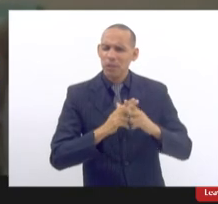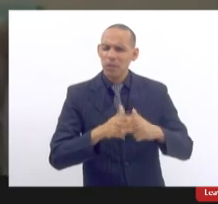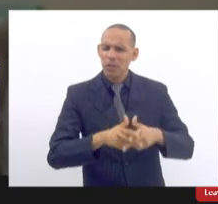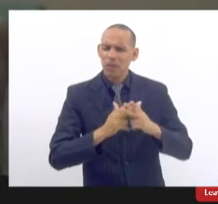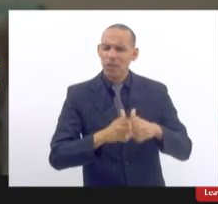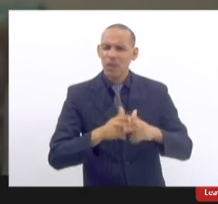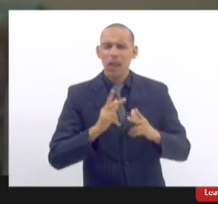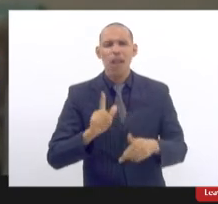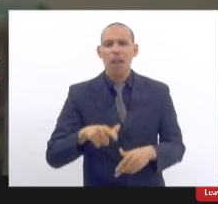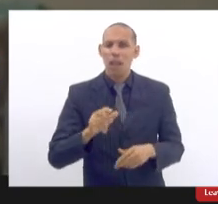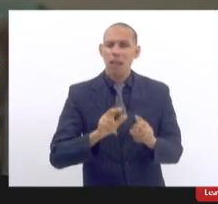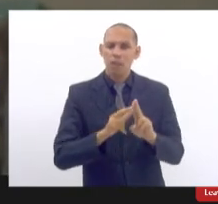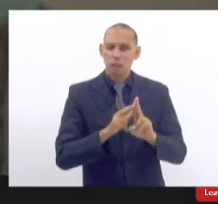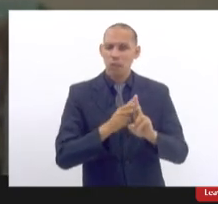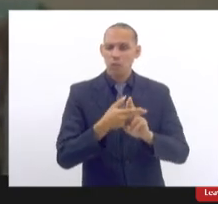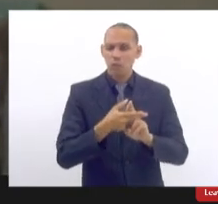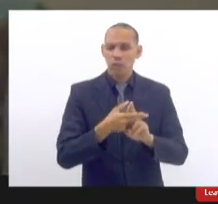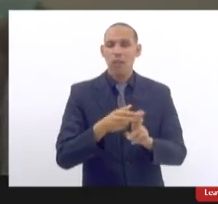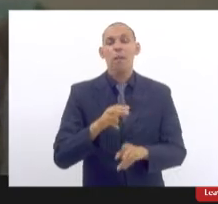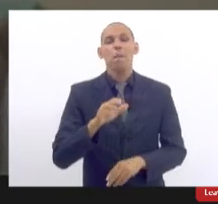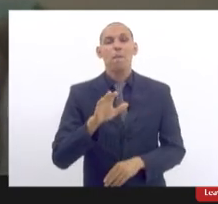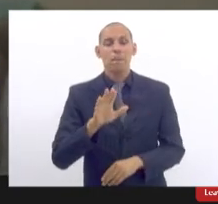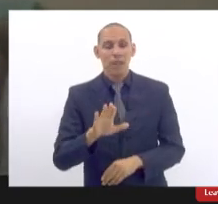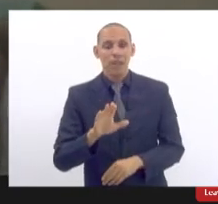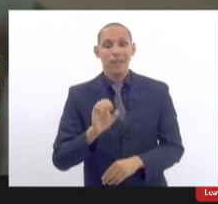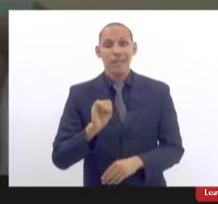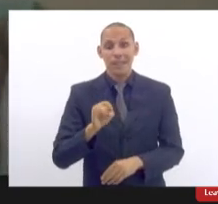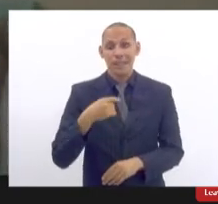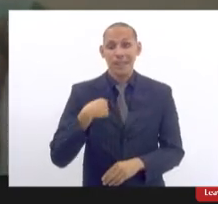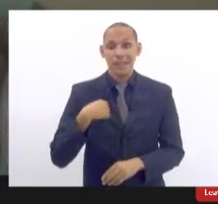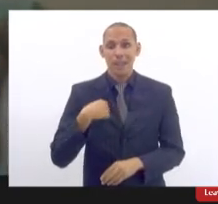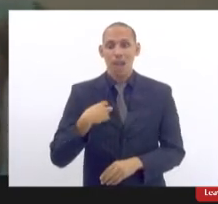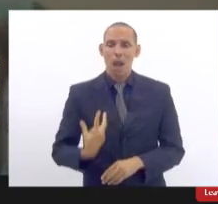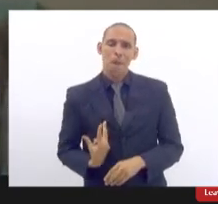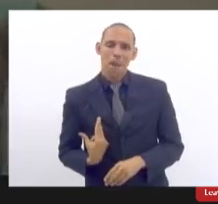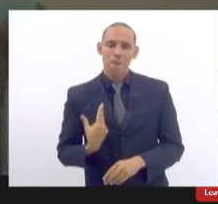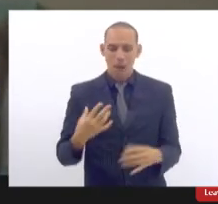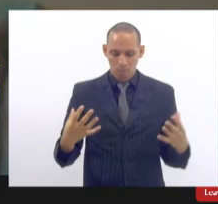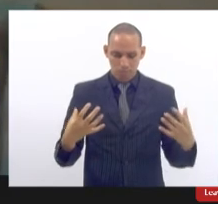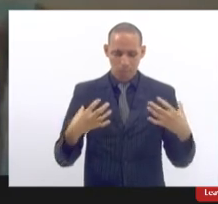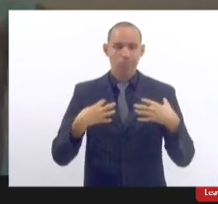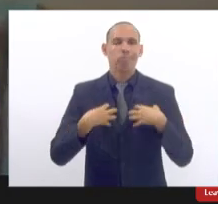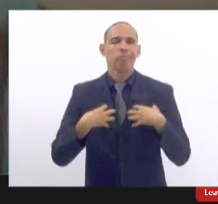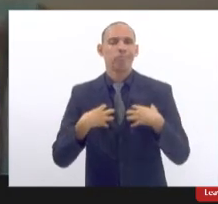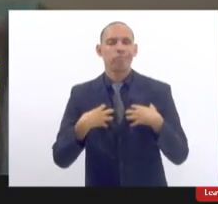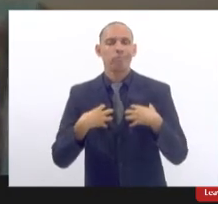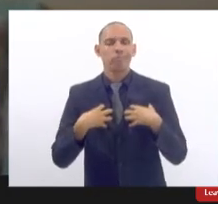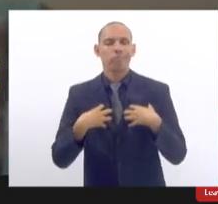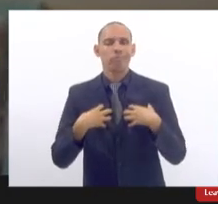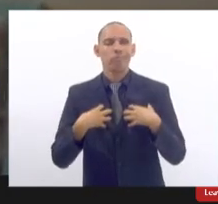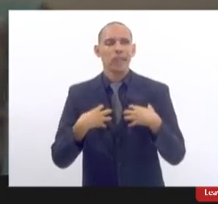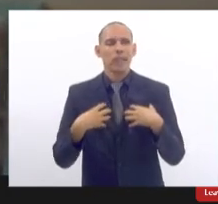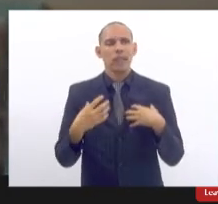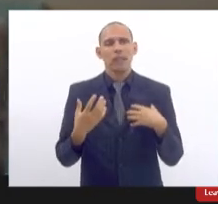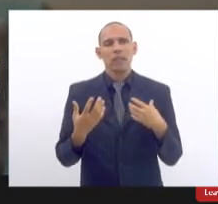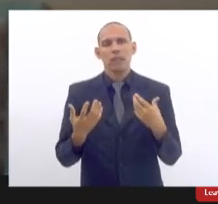SUS mas aí neste caso se eu fiz a cirurgia o implante que seja por causa de